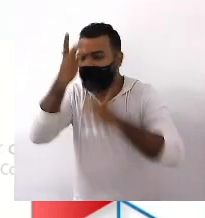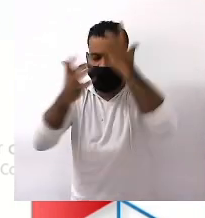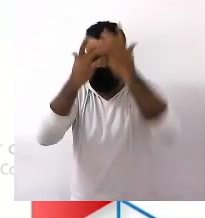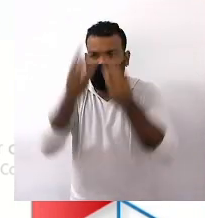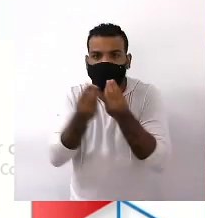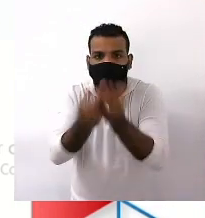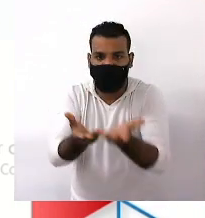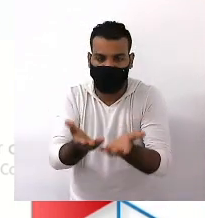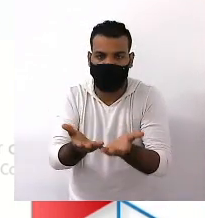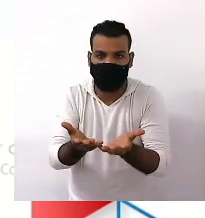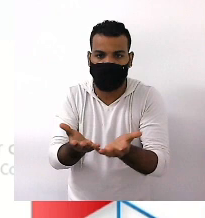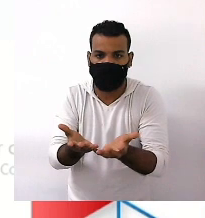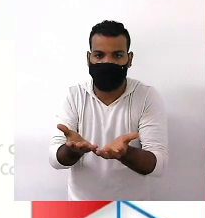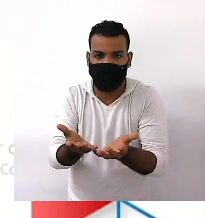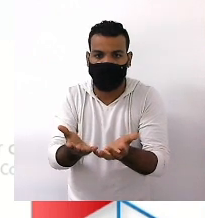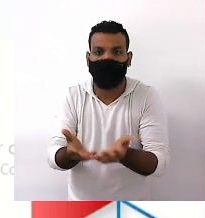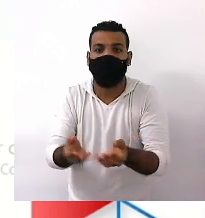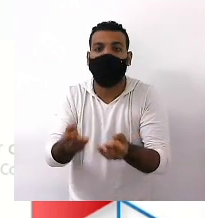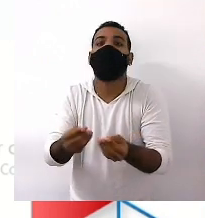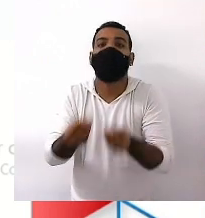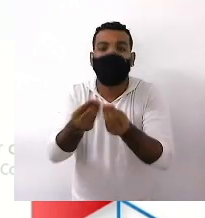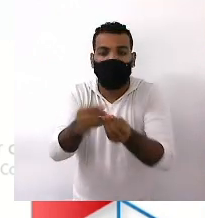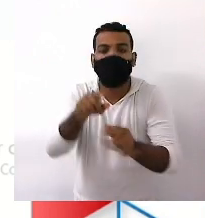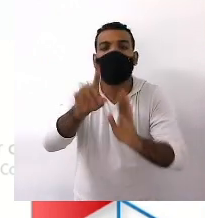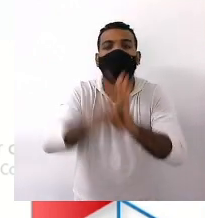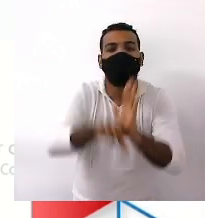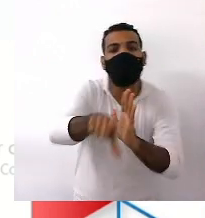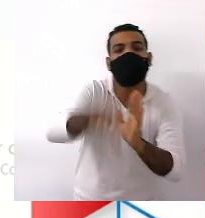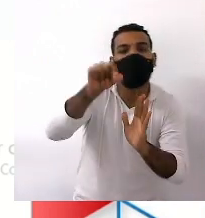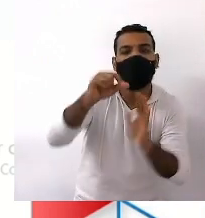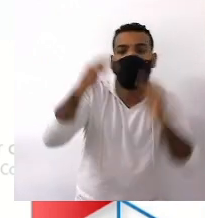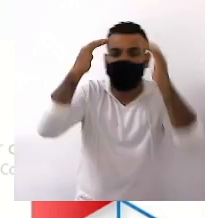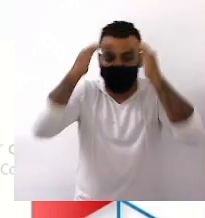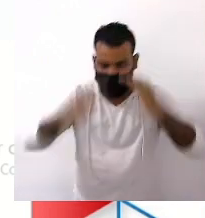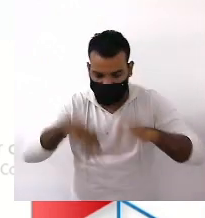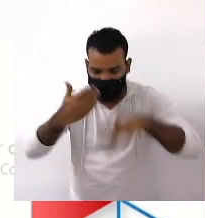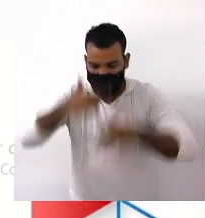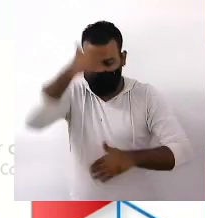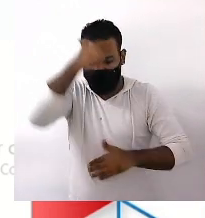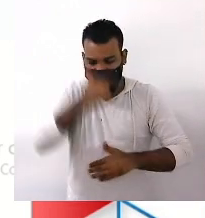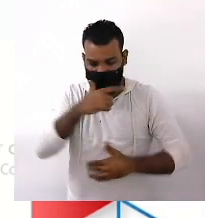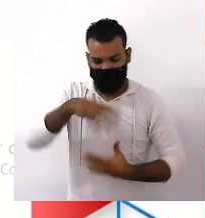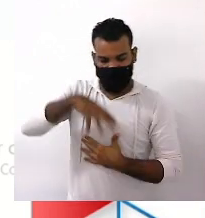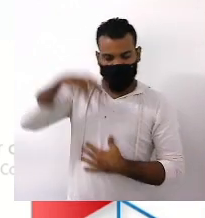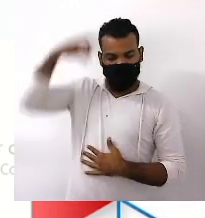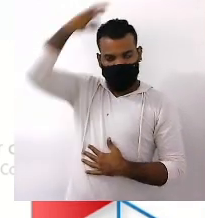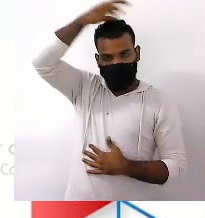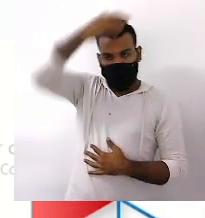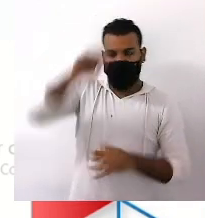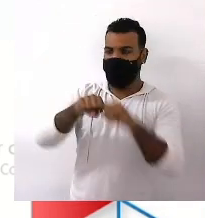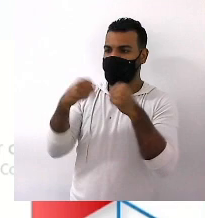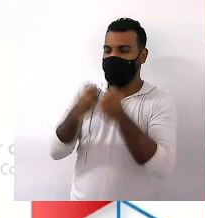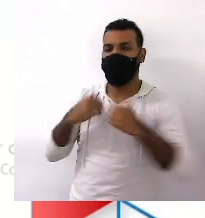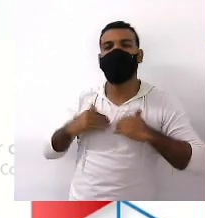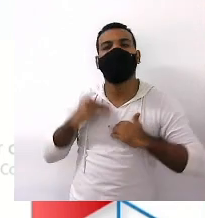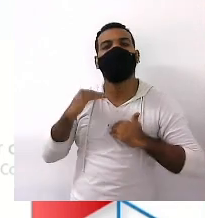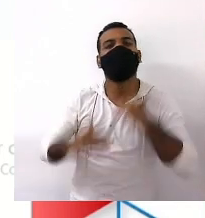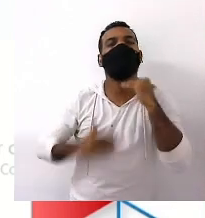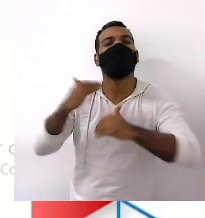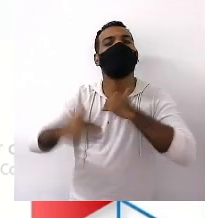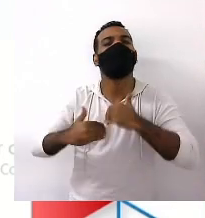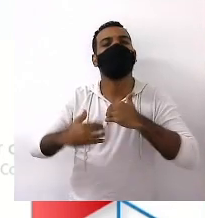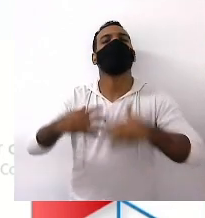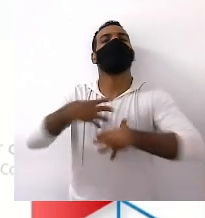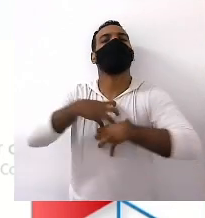A fim de lhes facultar O desenvolvimento físico, mental, moral Espiritual e social Em condições de